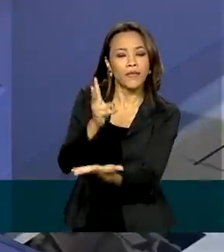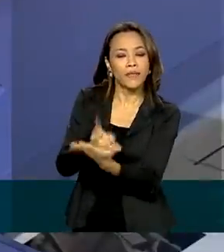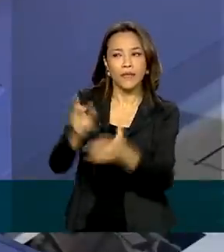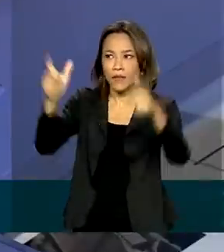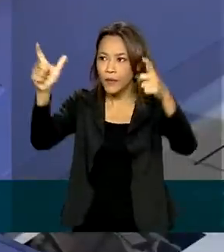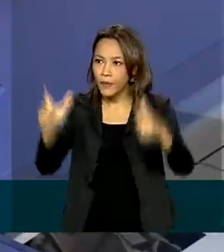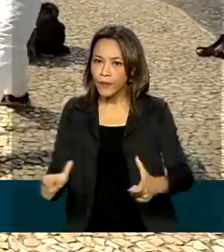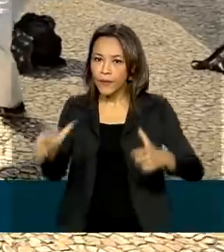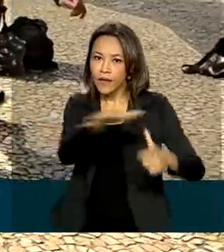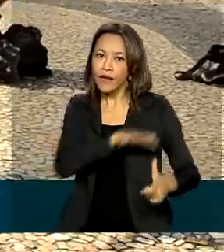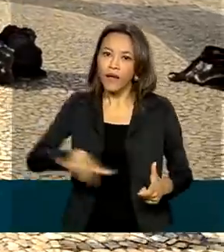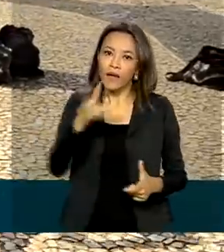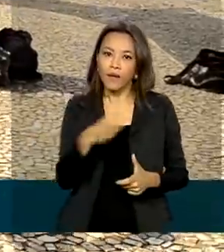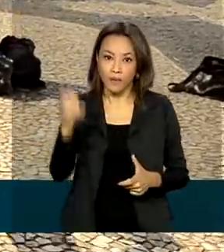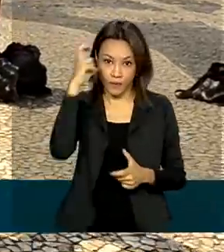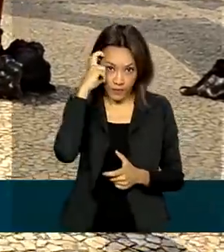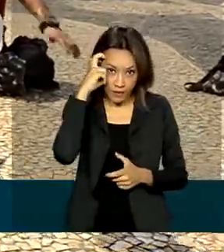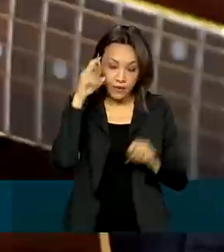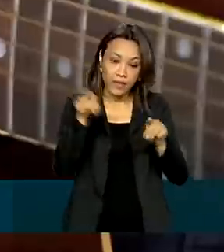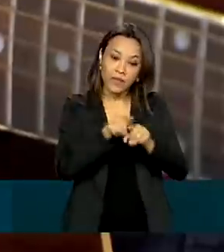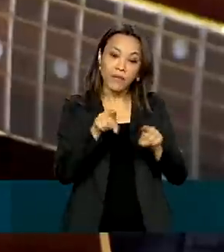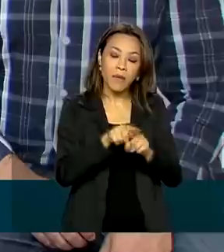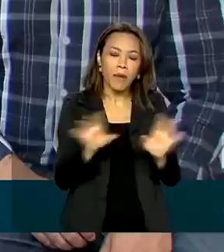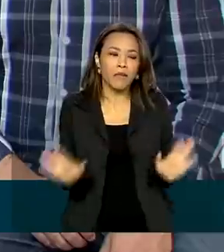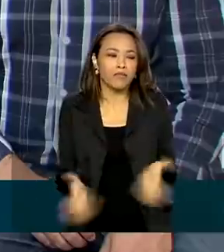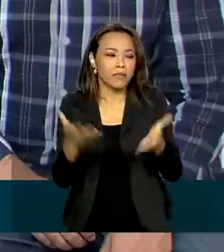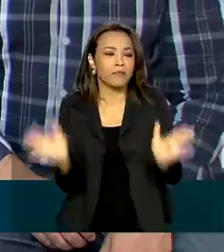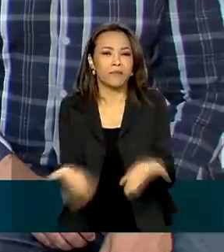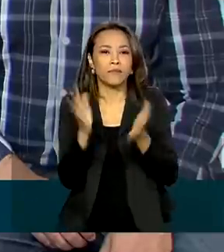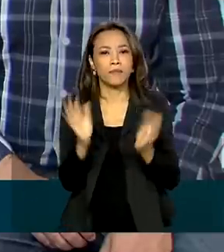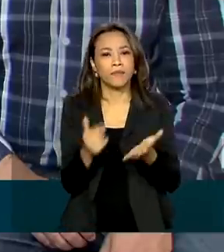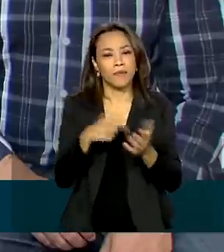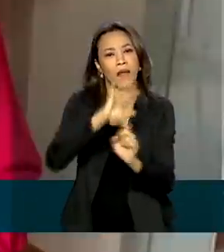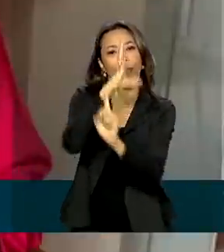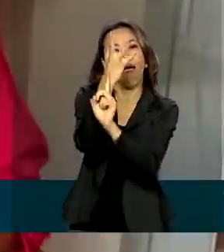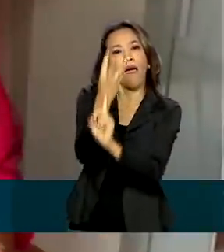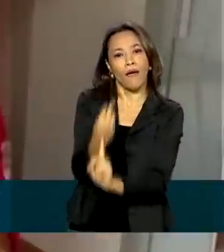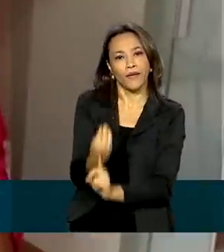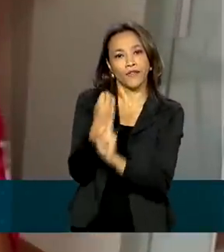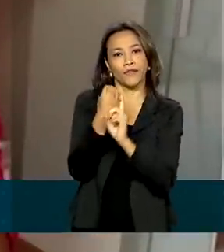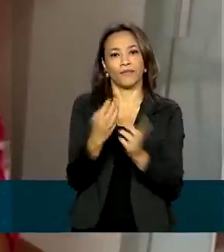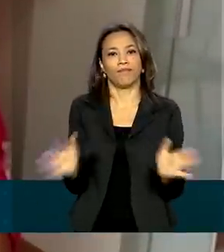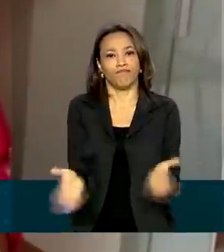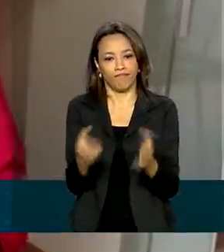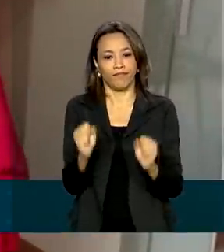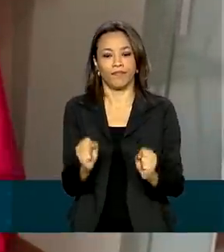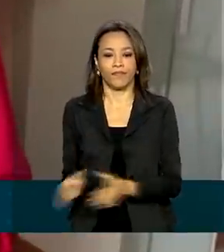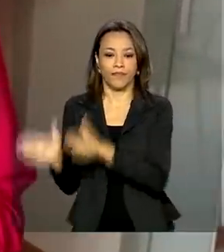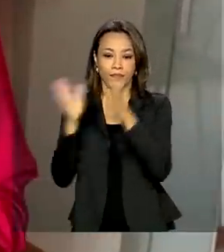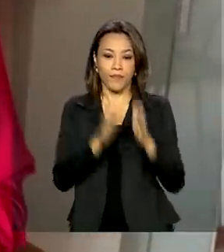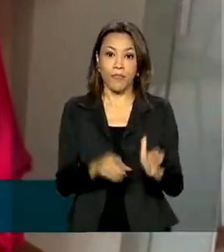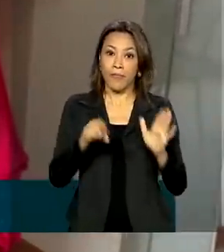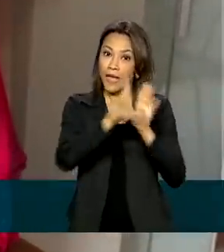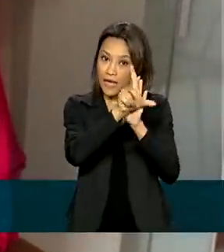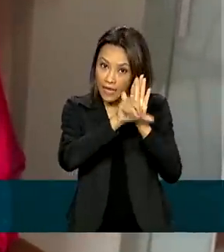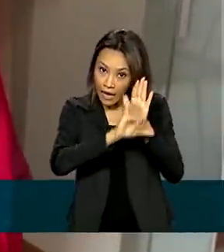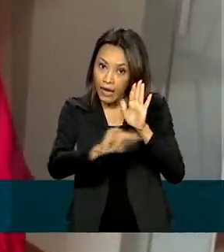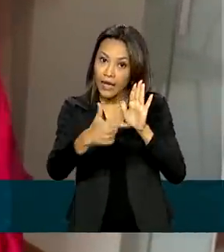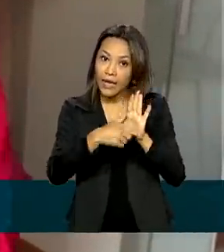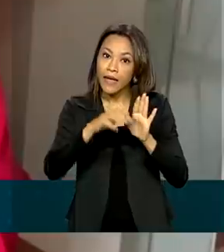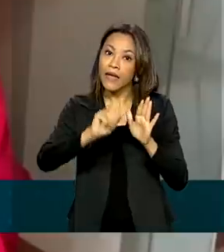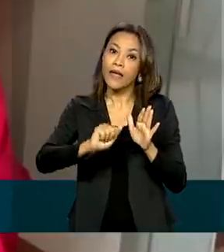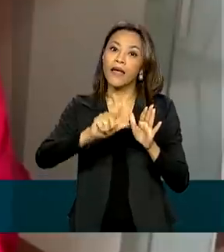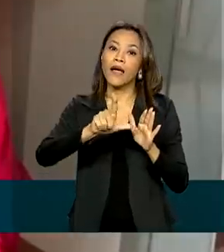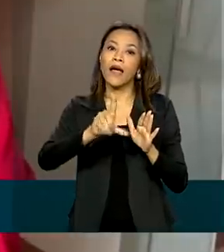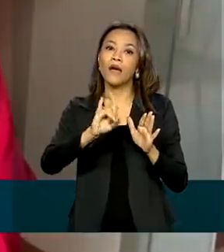espaços culturais e também para fomentar atividades artísticas. A Lei Aldir Blanc beneficiou este ano